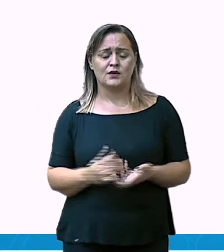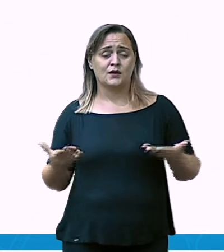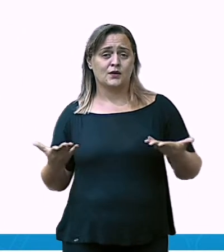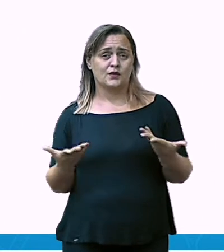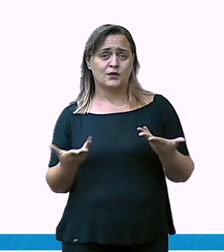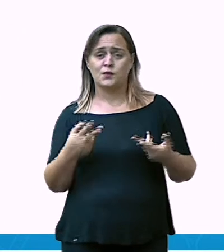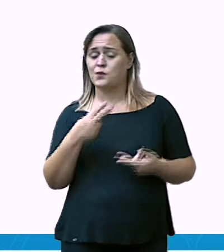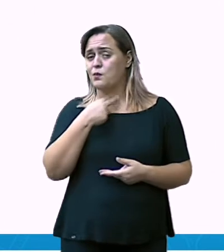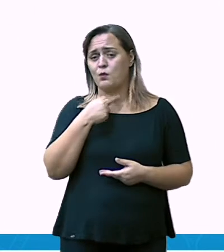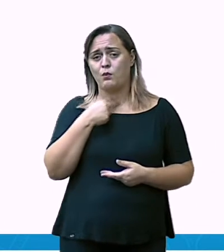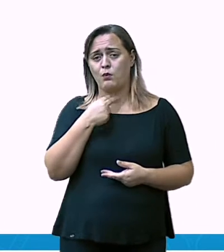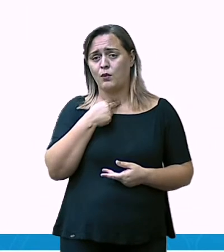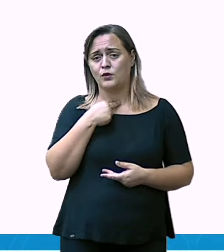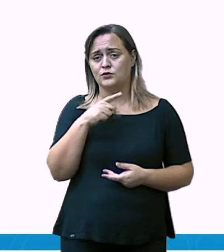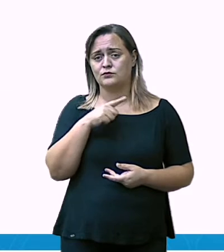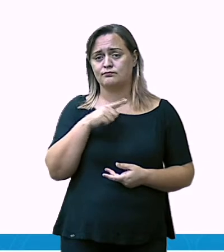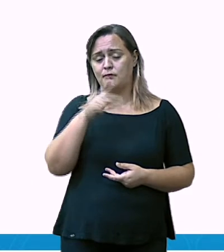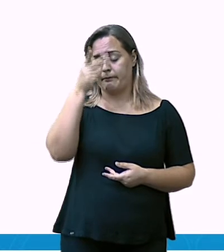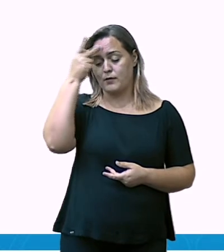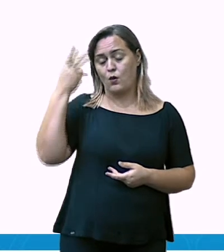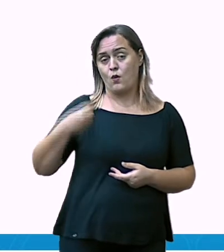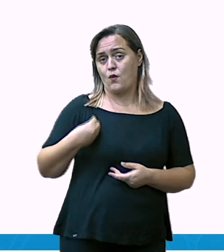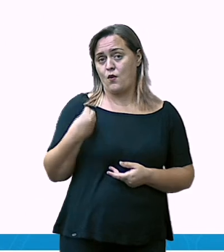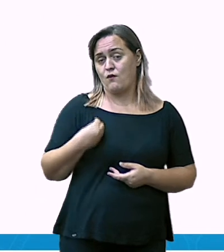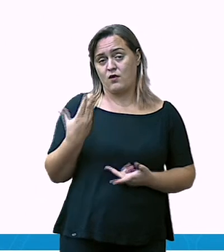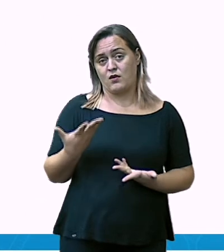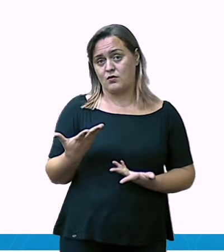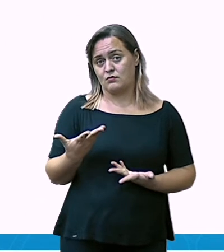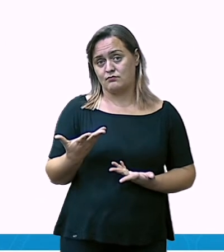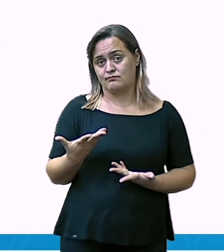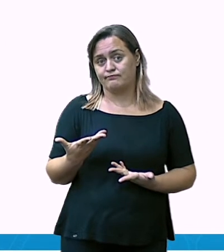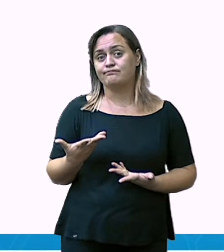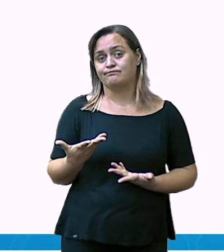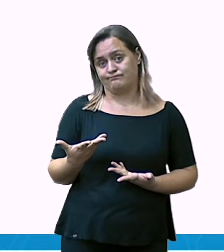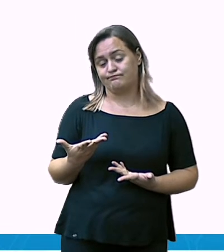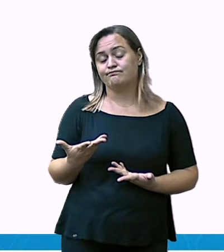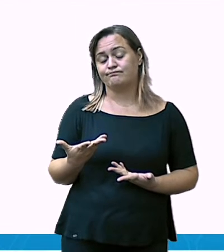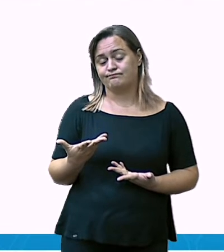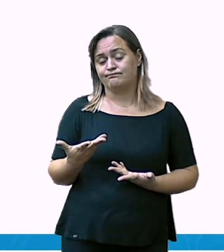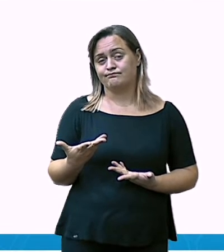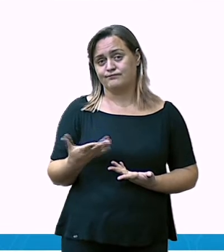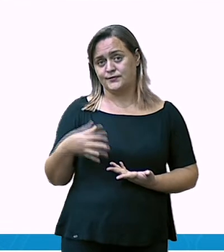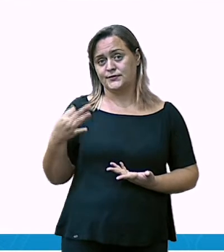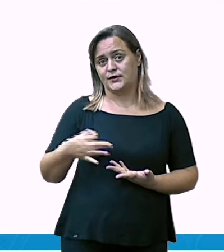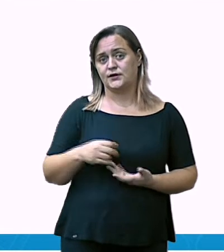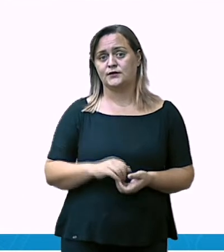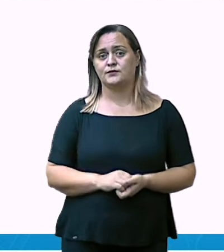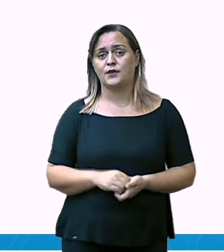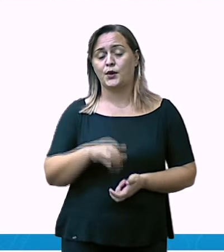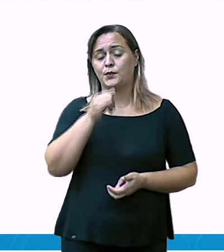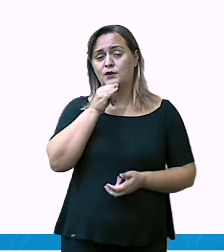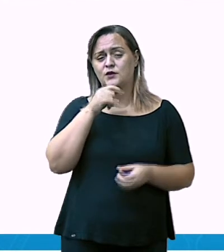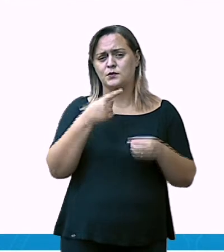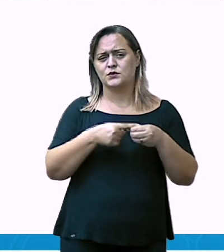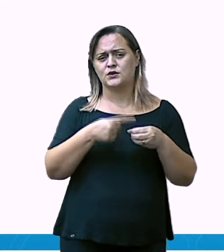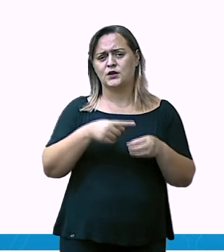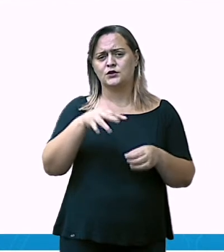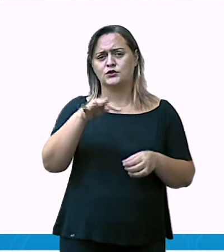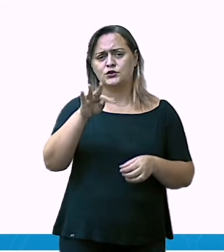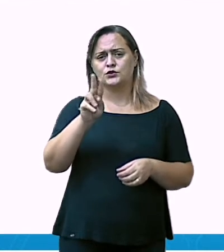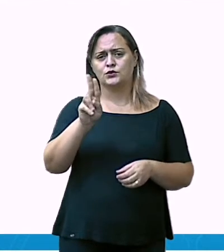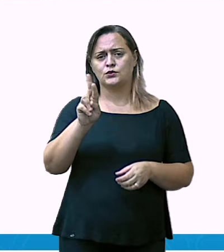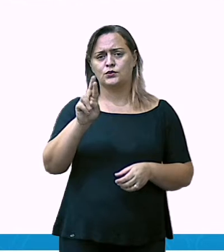de alguns testes, apesar da Tureia estar a mais de 100 quilômetros de